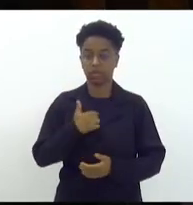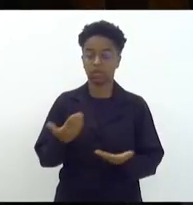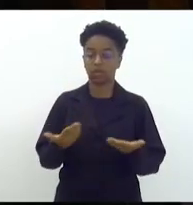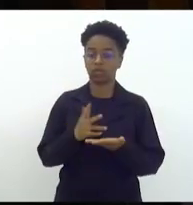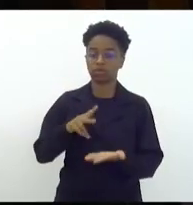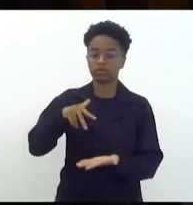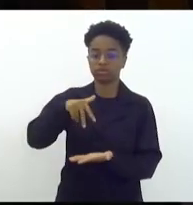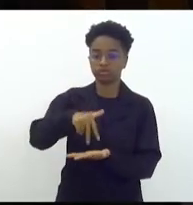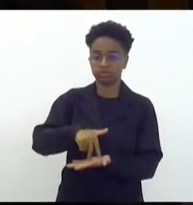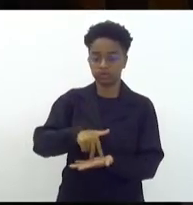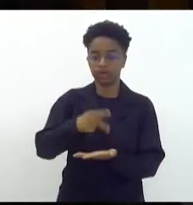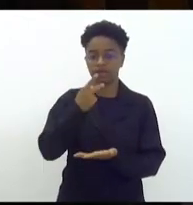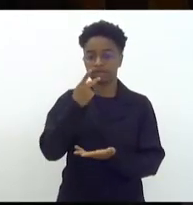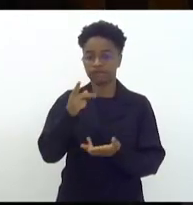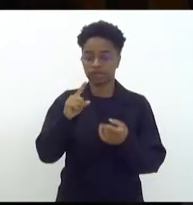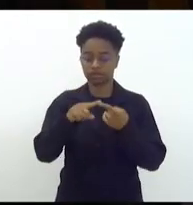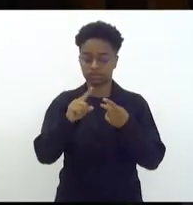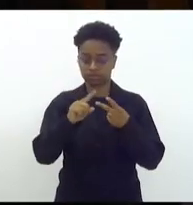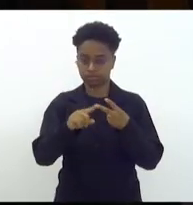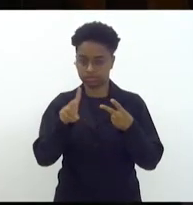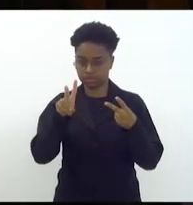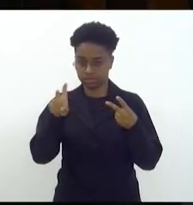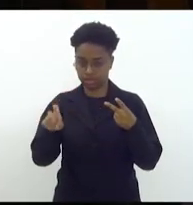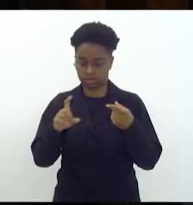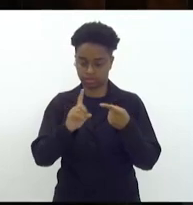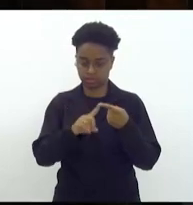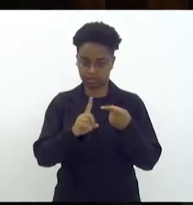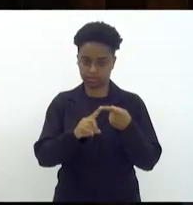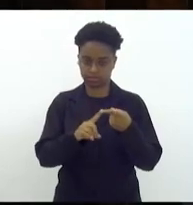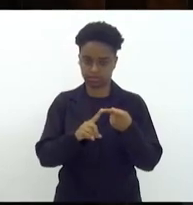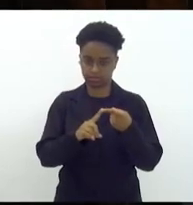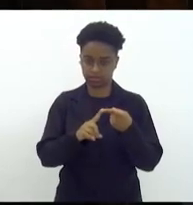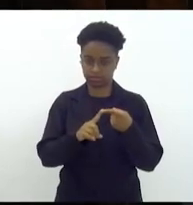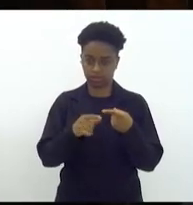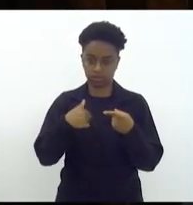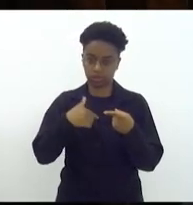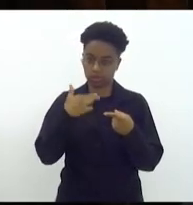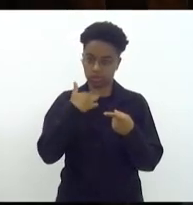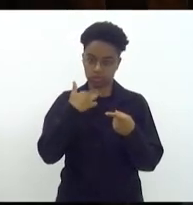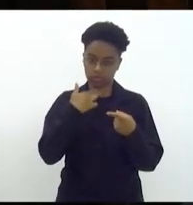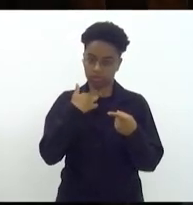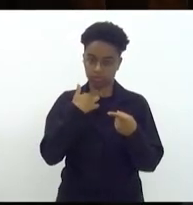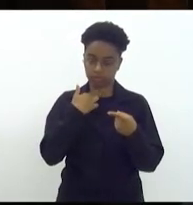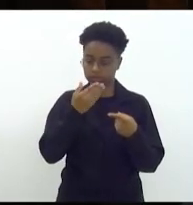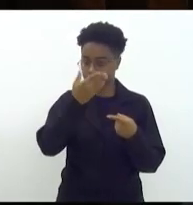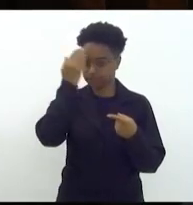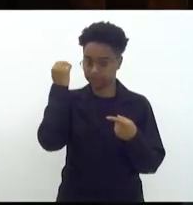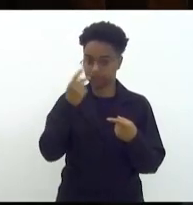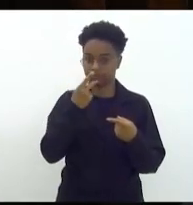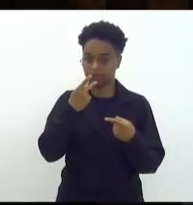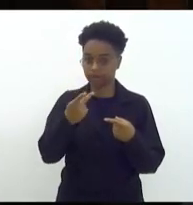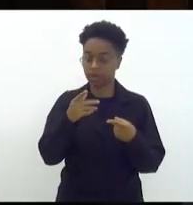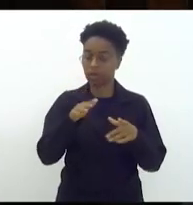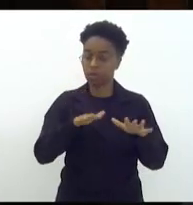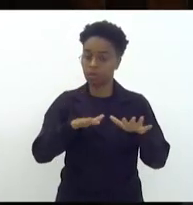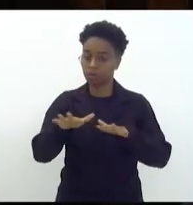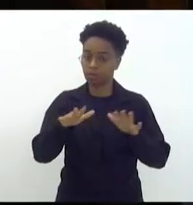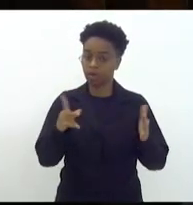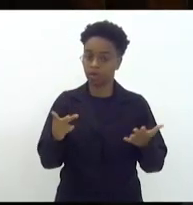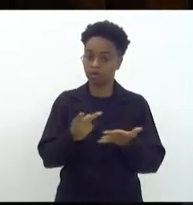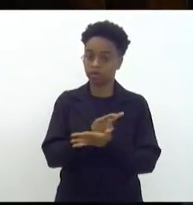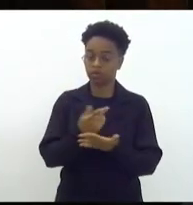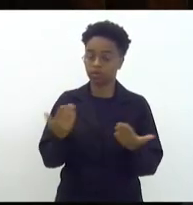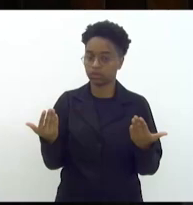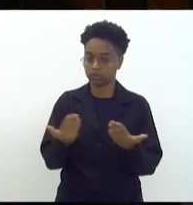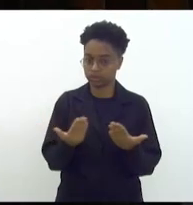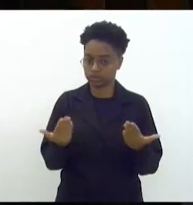para tratar de dois temas primeiro não podia deixar de fazer referência a mobilização que está acontecendo no dia de